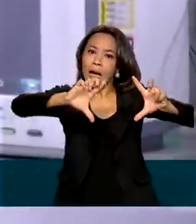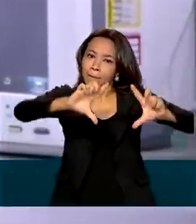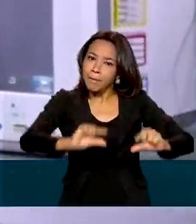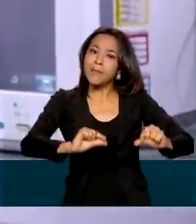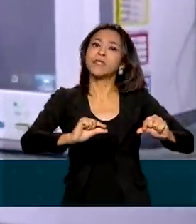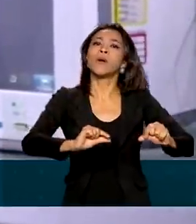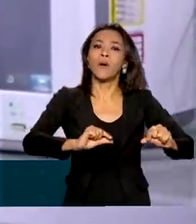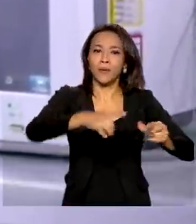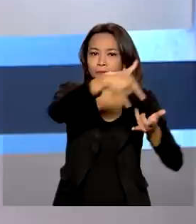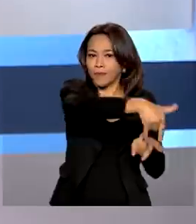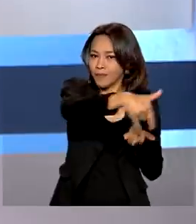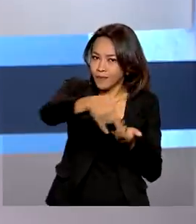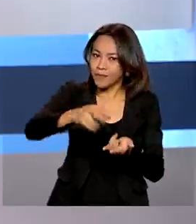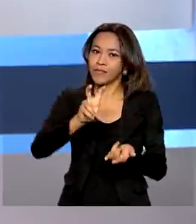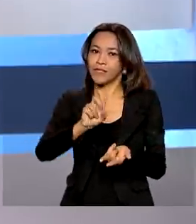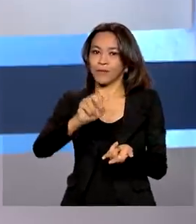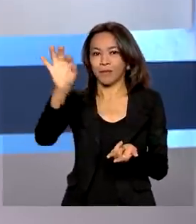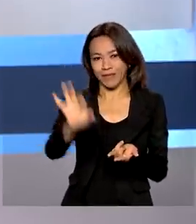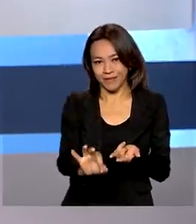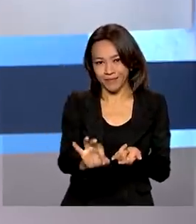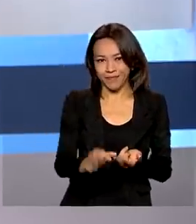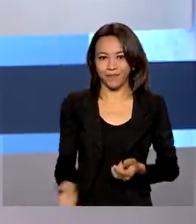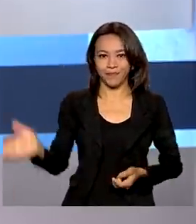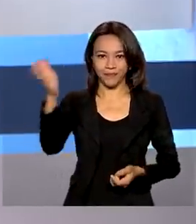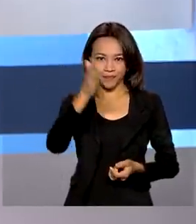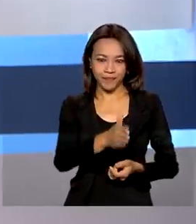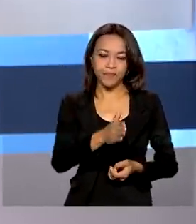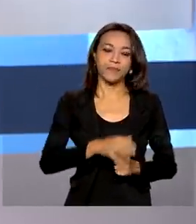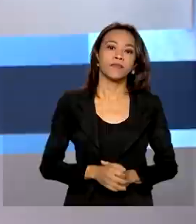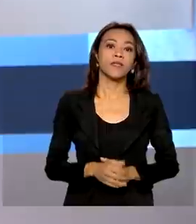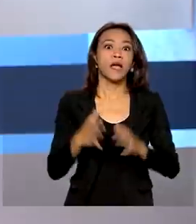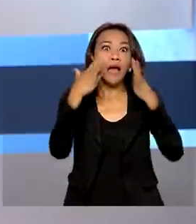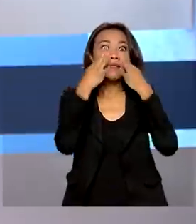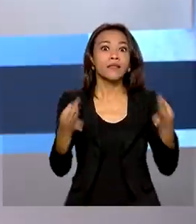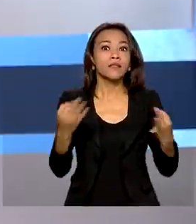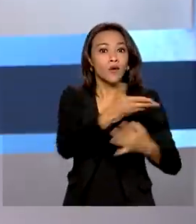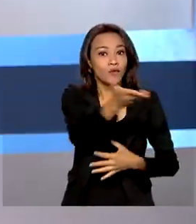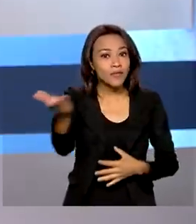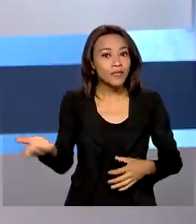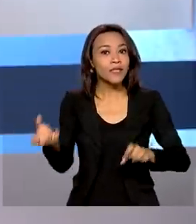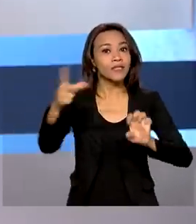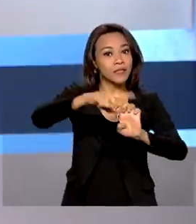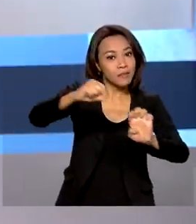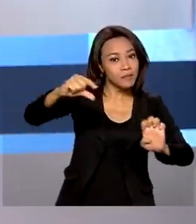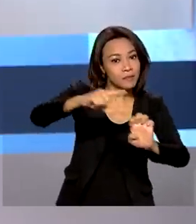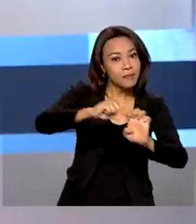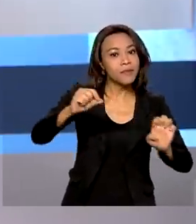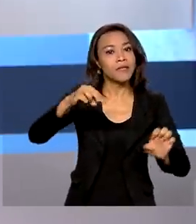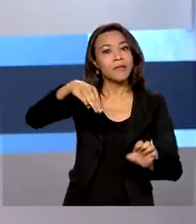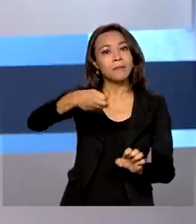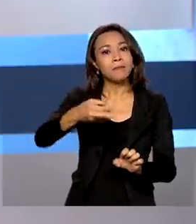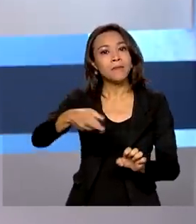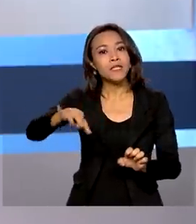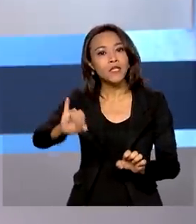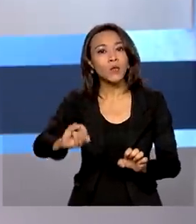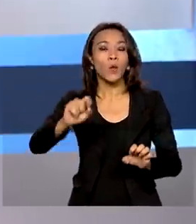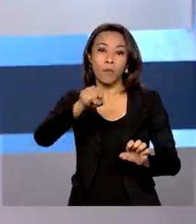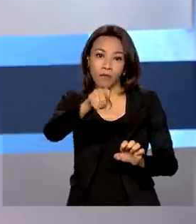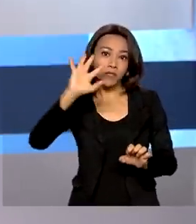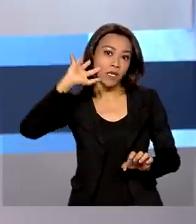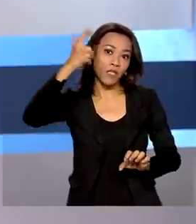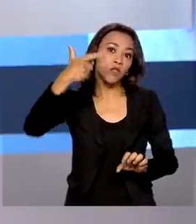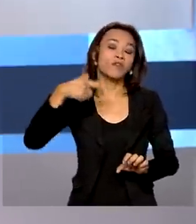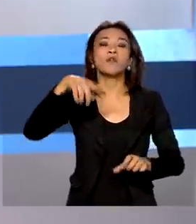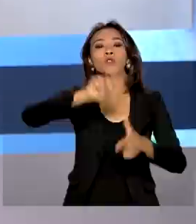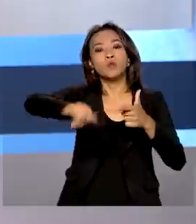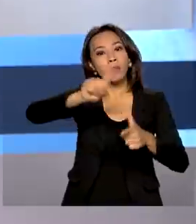de 50%. E atenção microempreendedores individuais. O prazo para regularização das dívidas com a